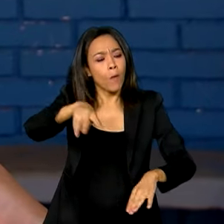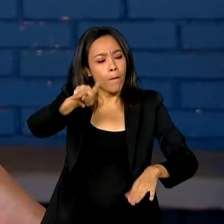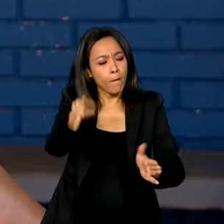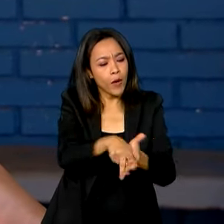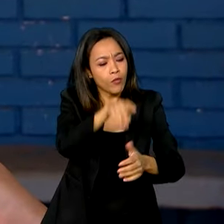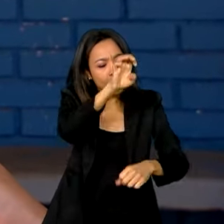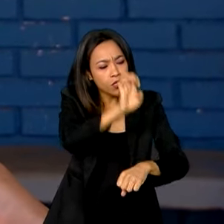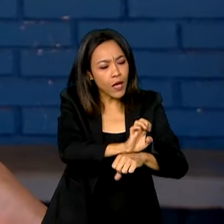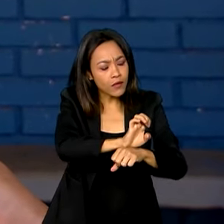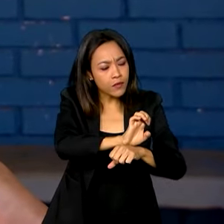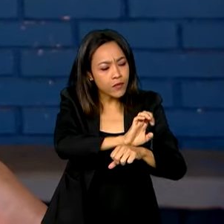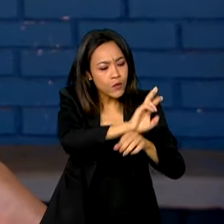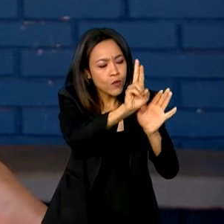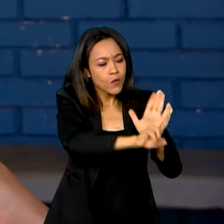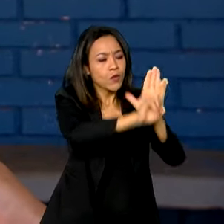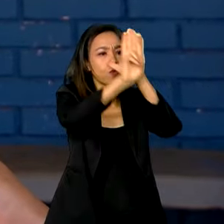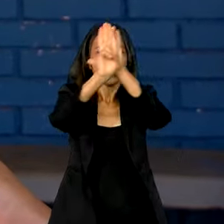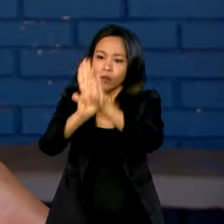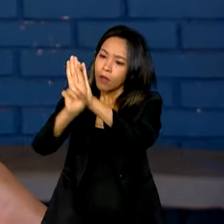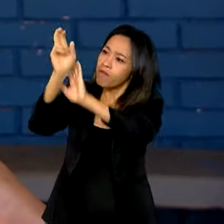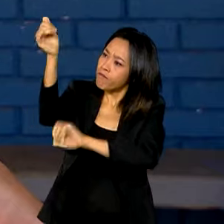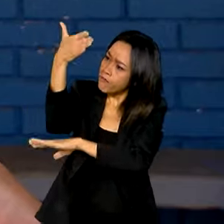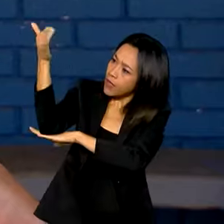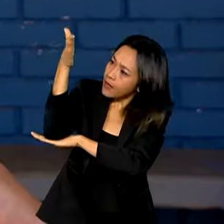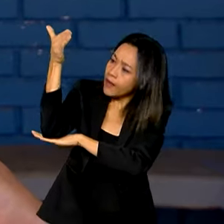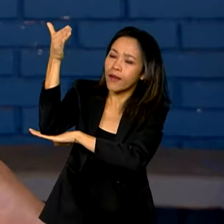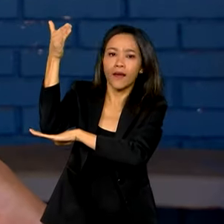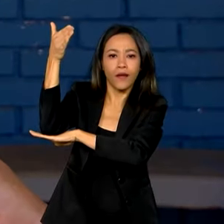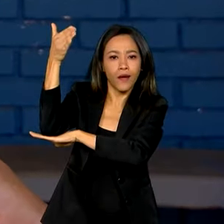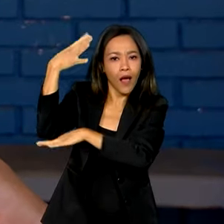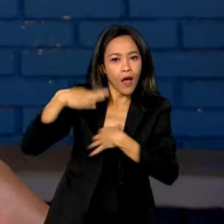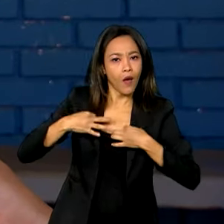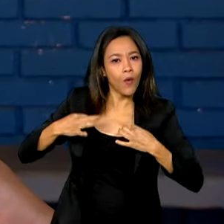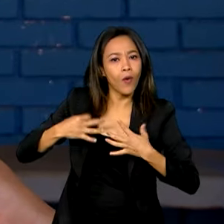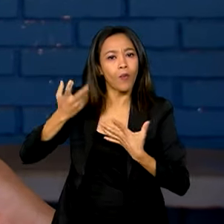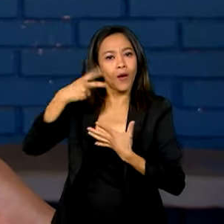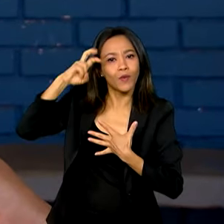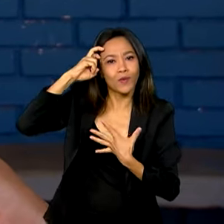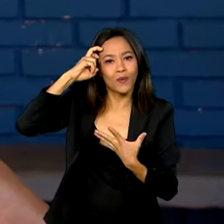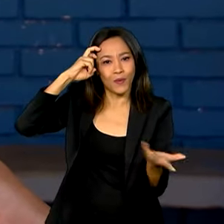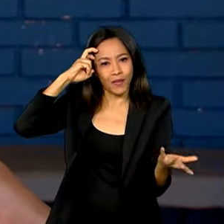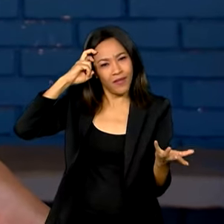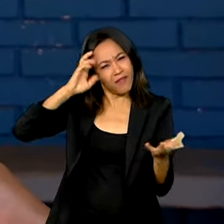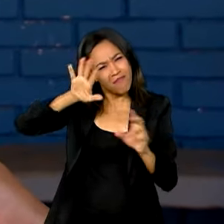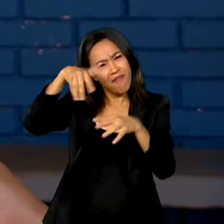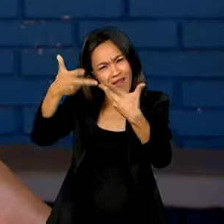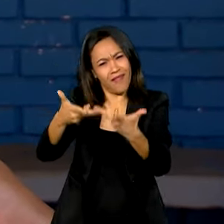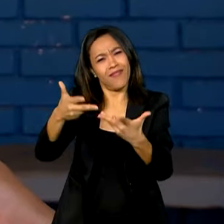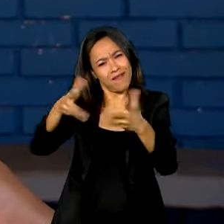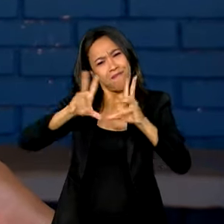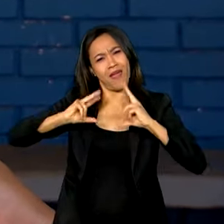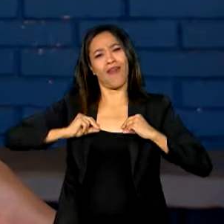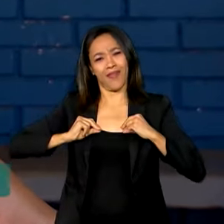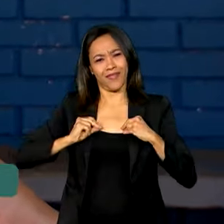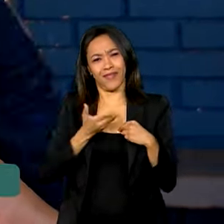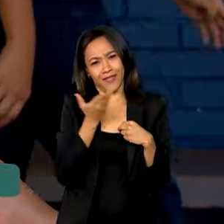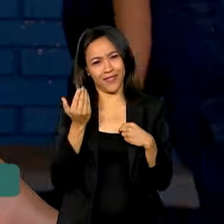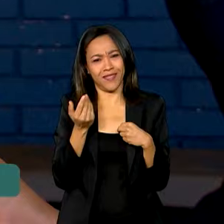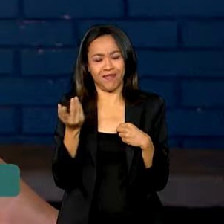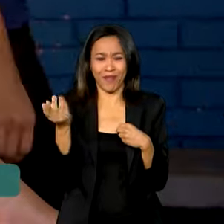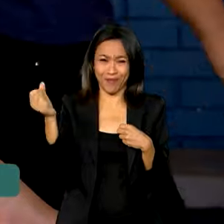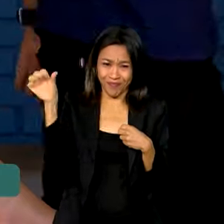E trabalhar a sua bandeira com as roupas, a sua cultura. E eles merecem esse mimo devido a toda a